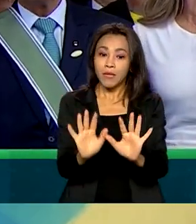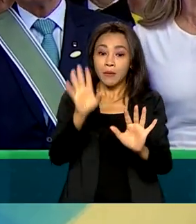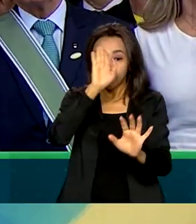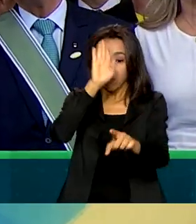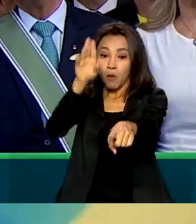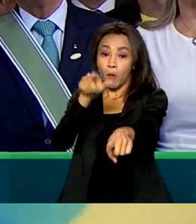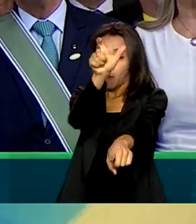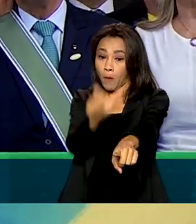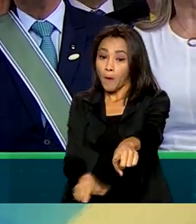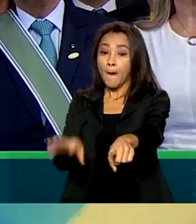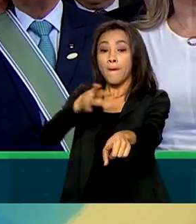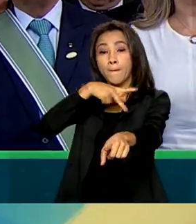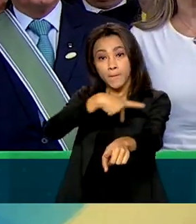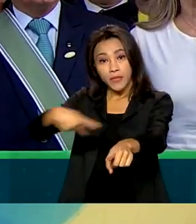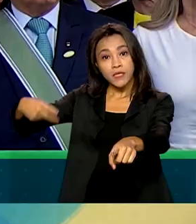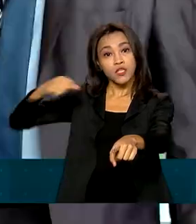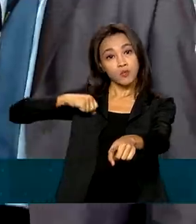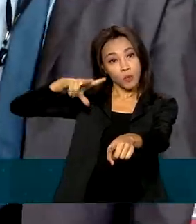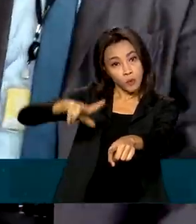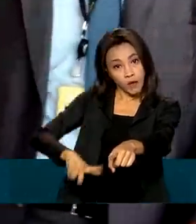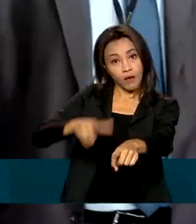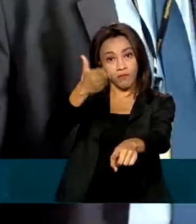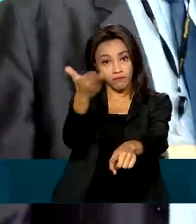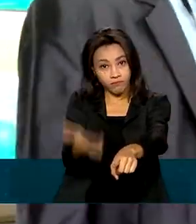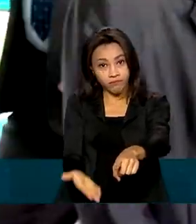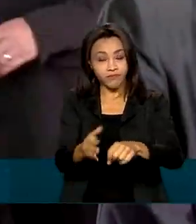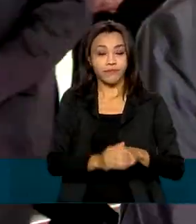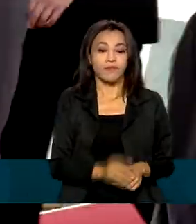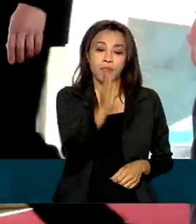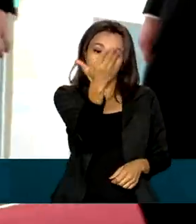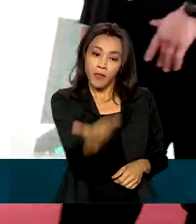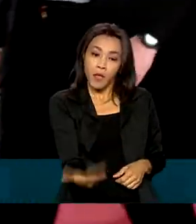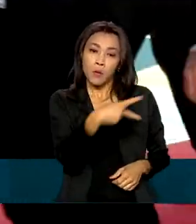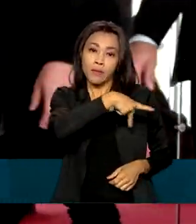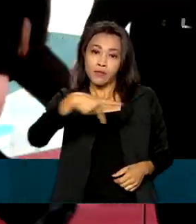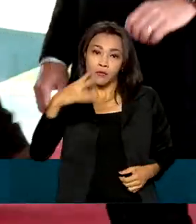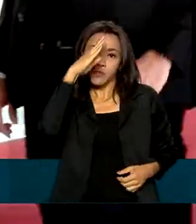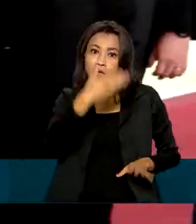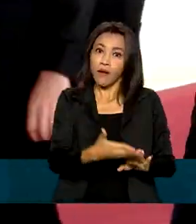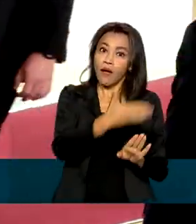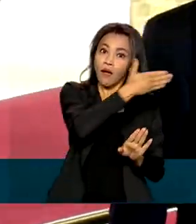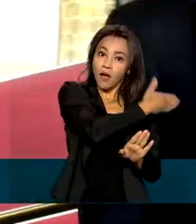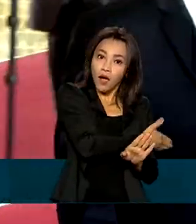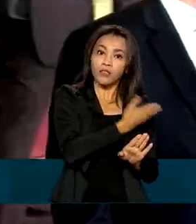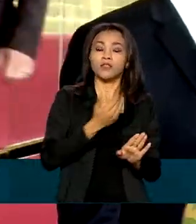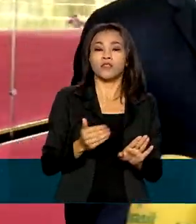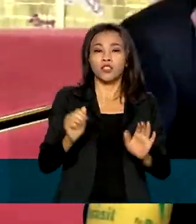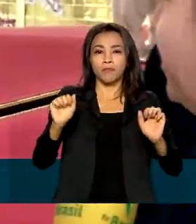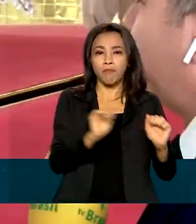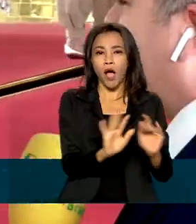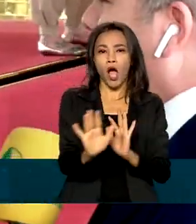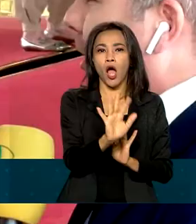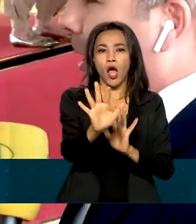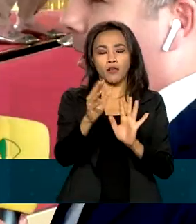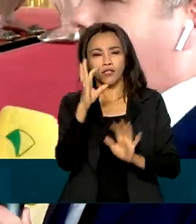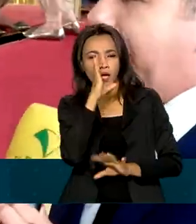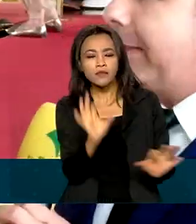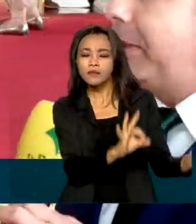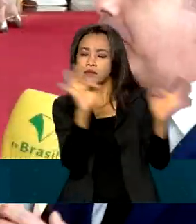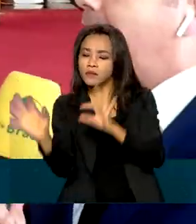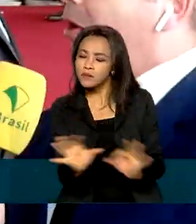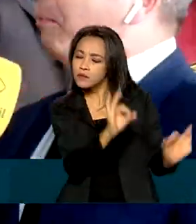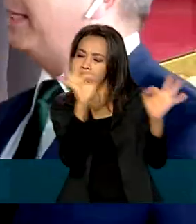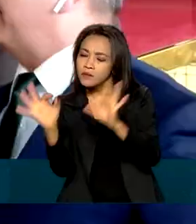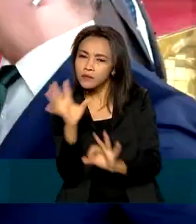Portugal, Marcelo Rebelo de Souza. O presidente Jair Bolsonaro, antes de participar das comemorações do Bicentenário da